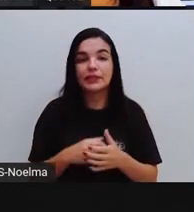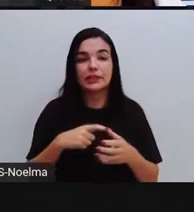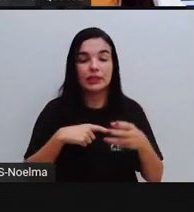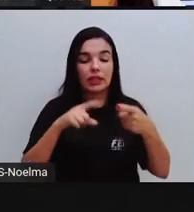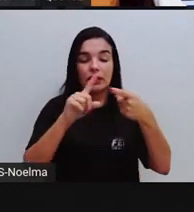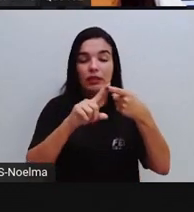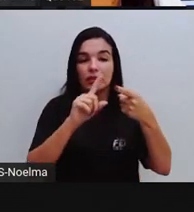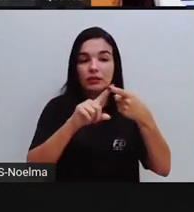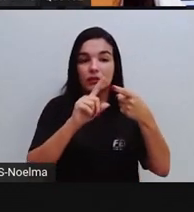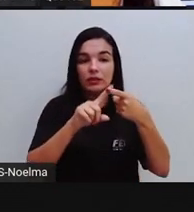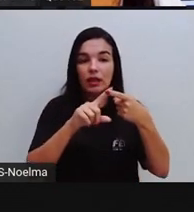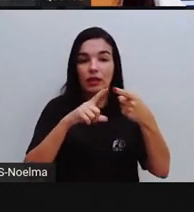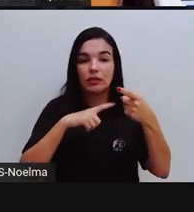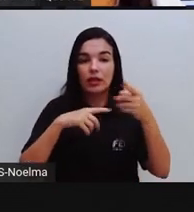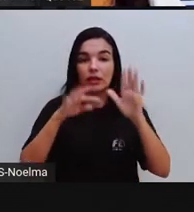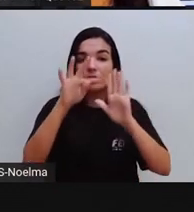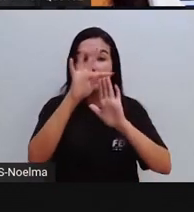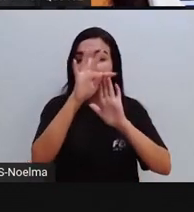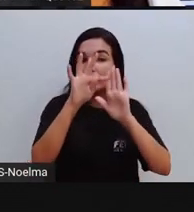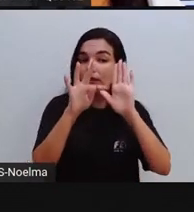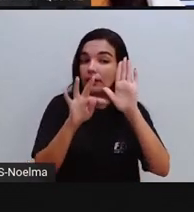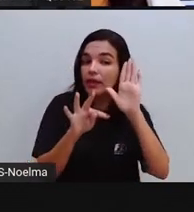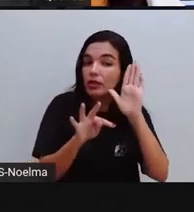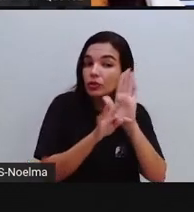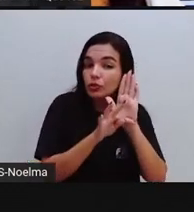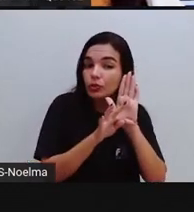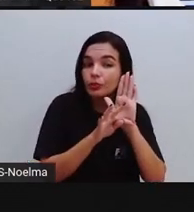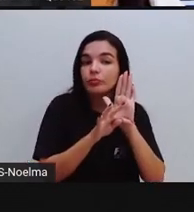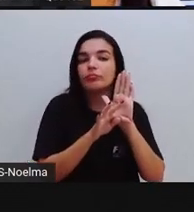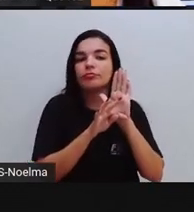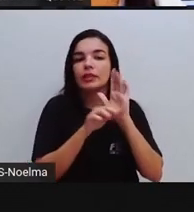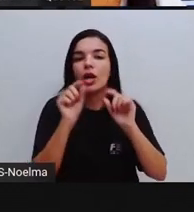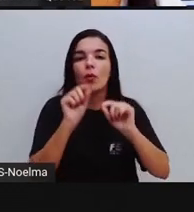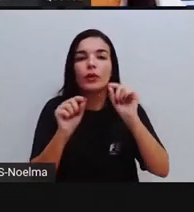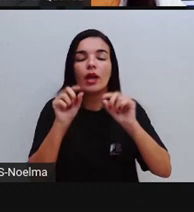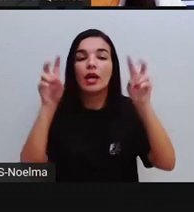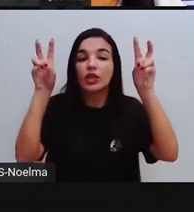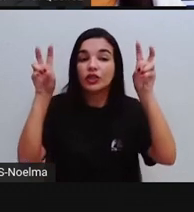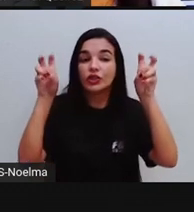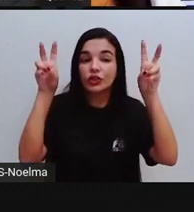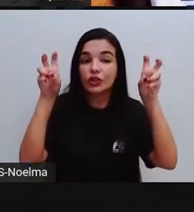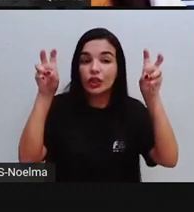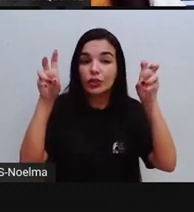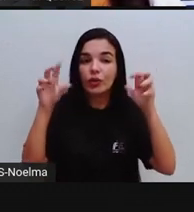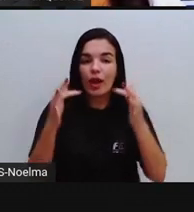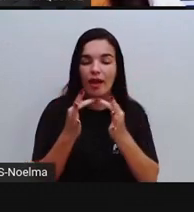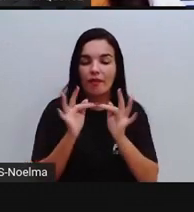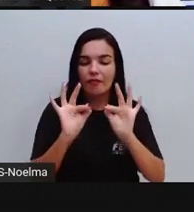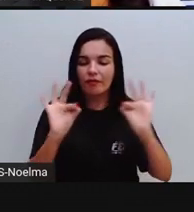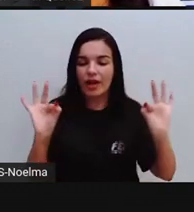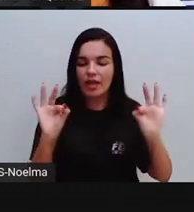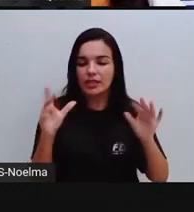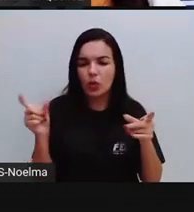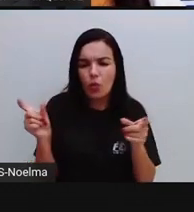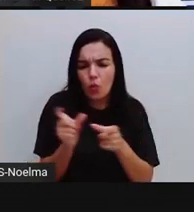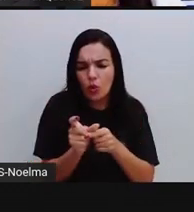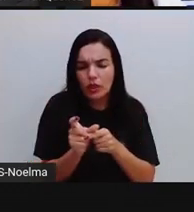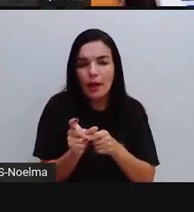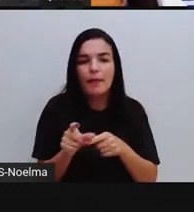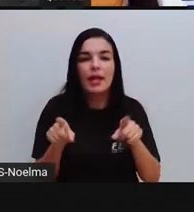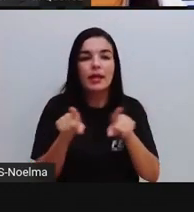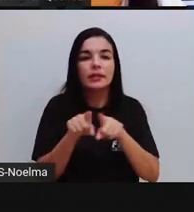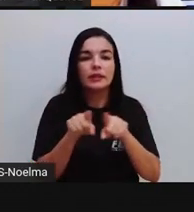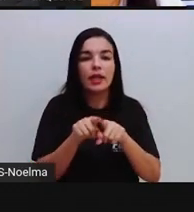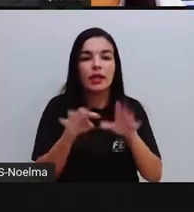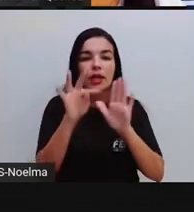temos dentro do anúncio publicitário alguns elementos textuais. Seria o título, né? Que é uma frase mais curta e chamativa. Nós